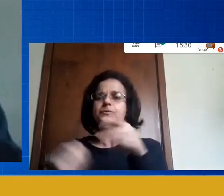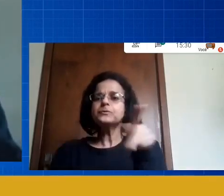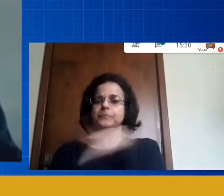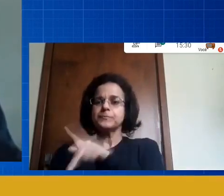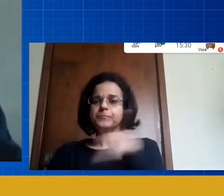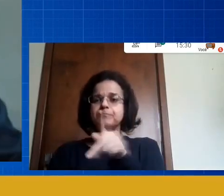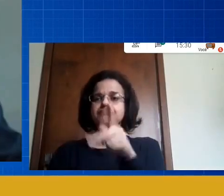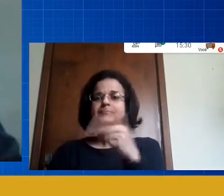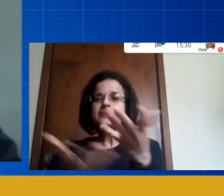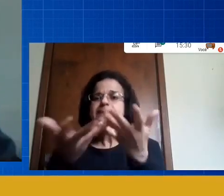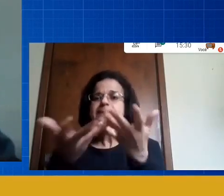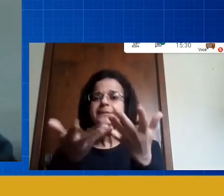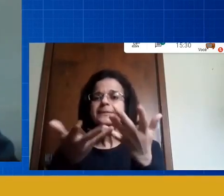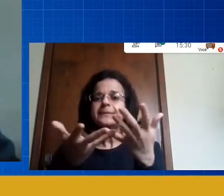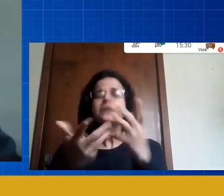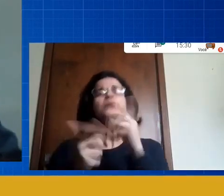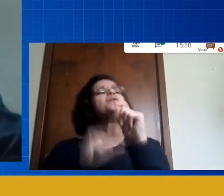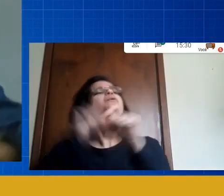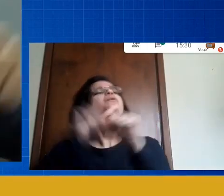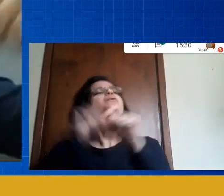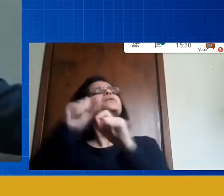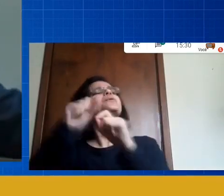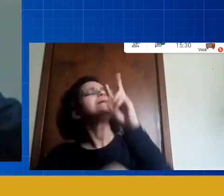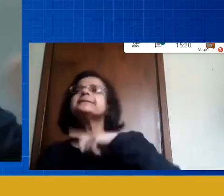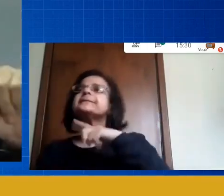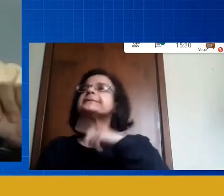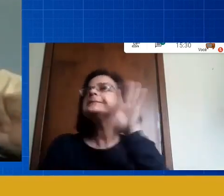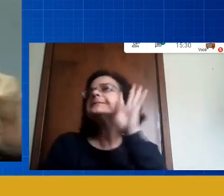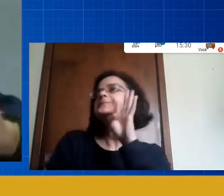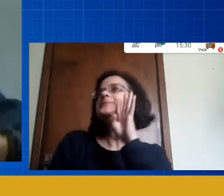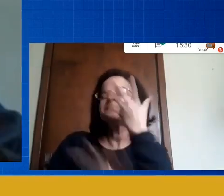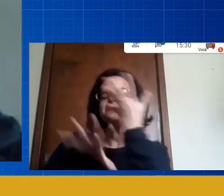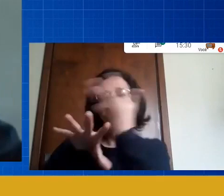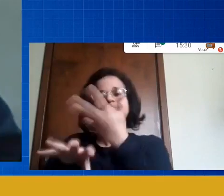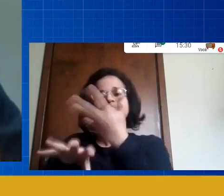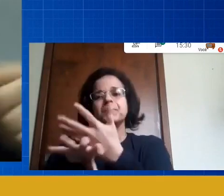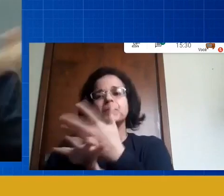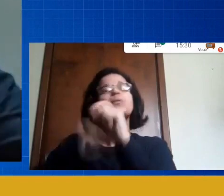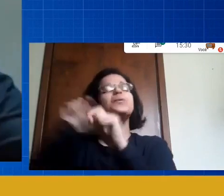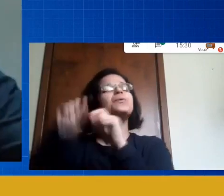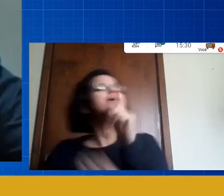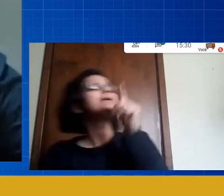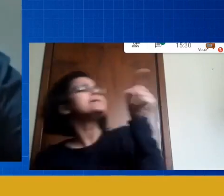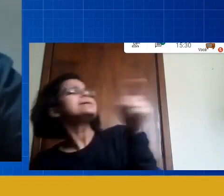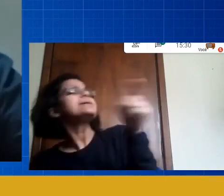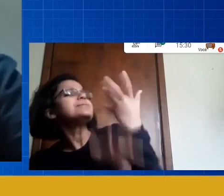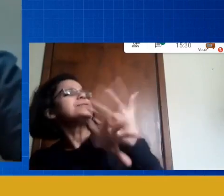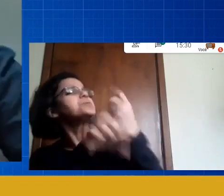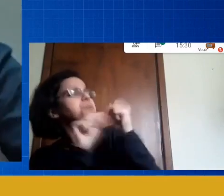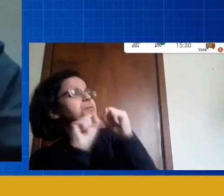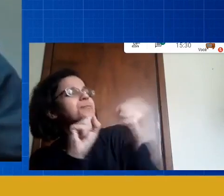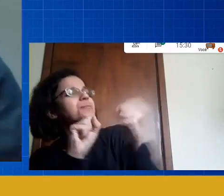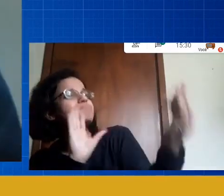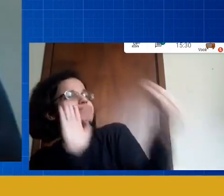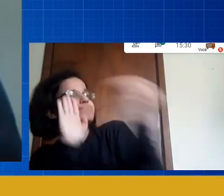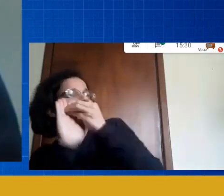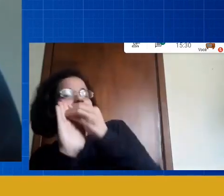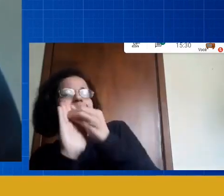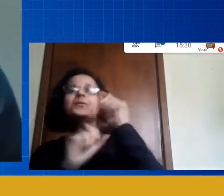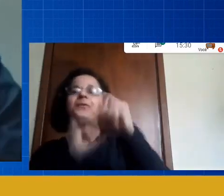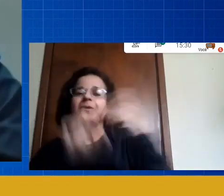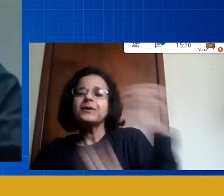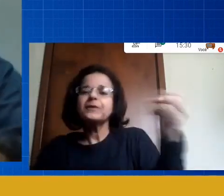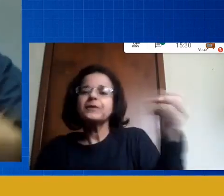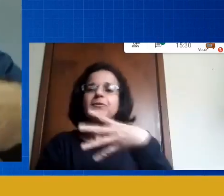o que que tem de legal nessa disciplina o que que tem de legal naquela o que eu posso fazer o que eu posso inovar o que que eu posso